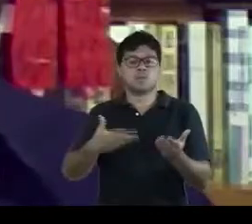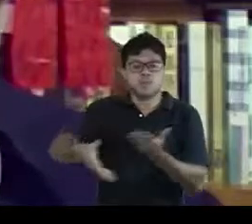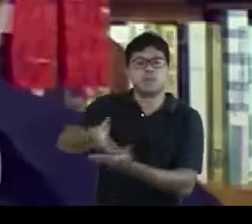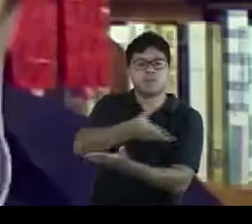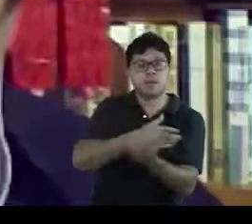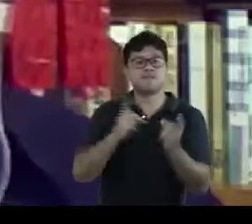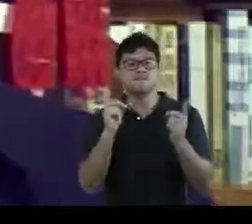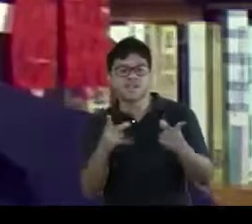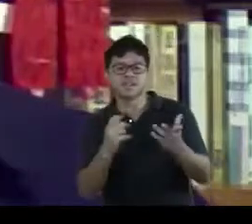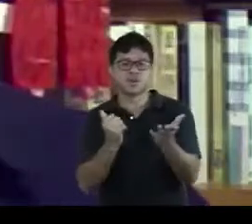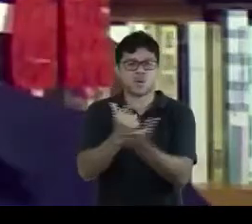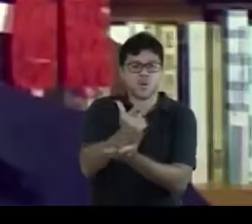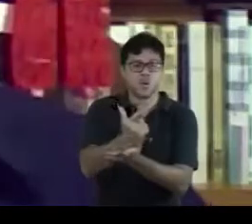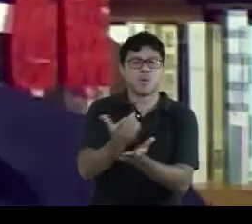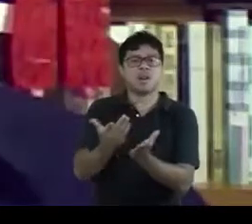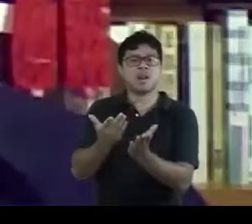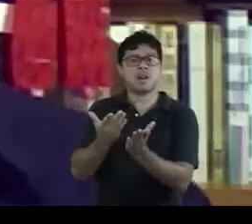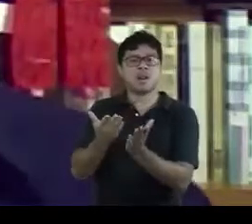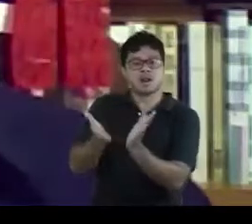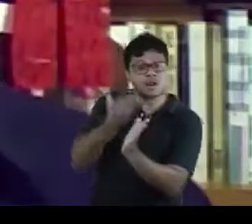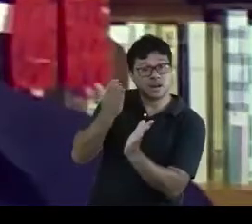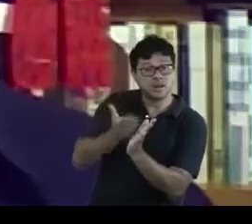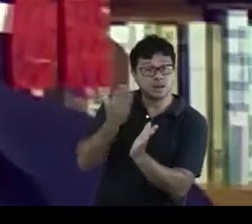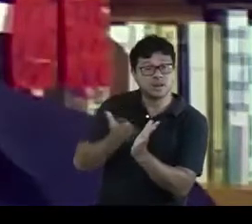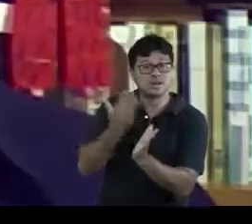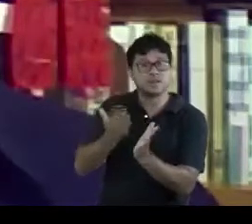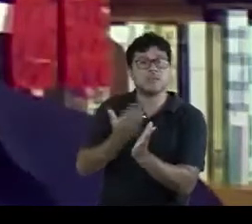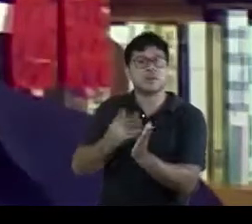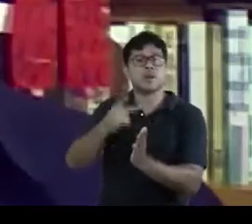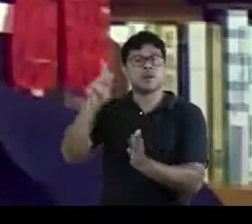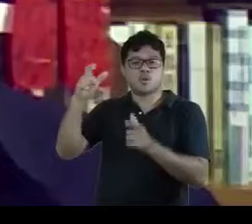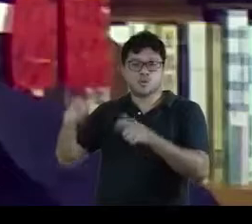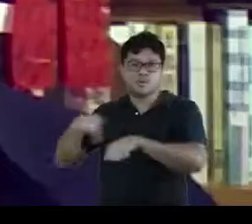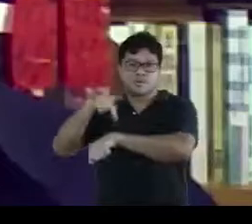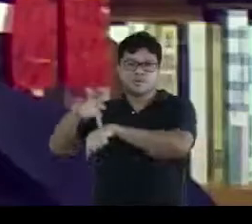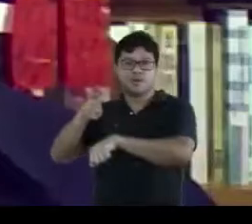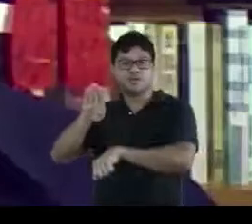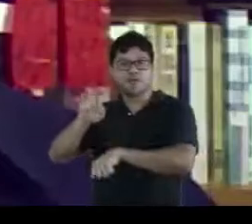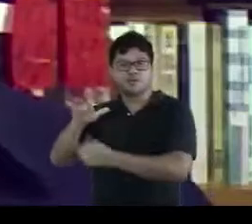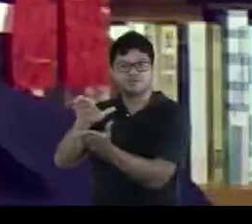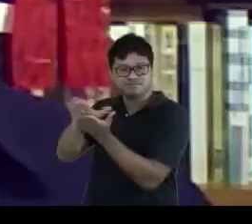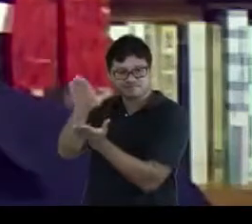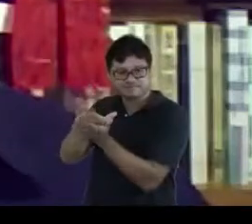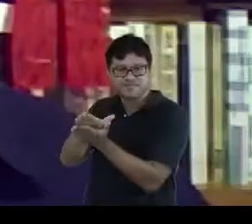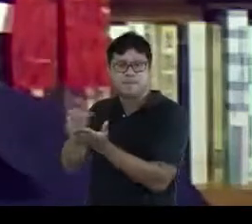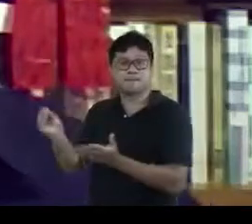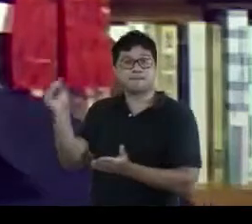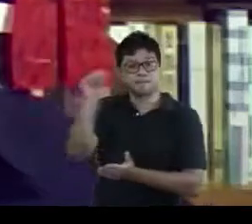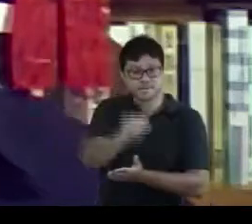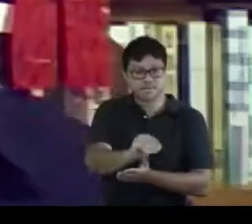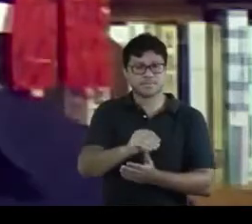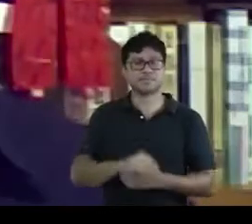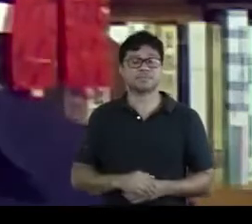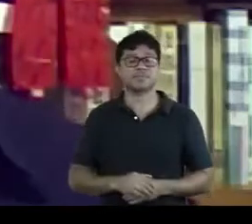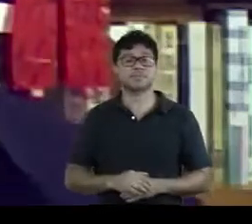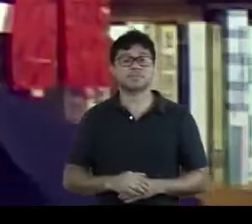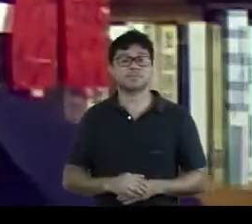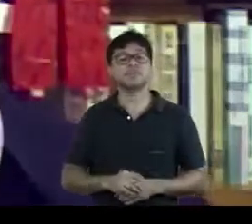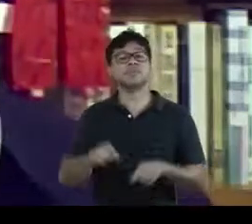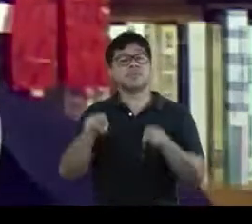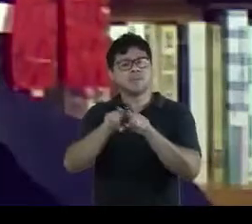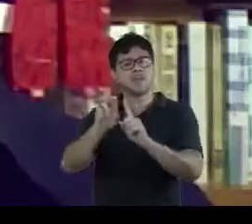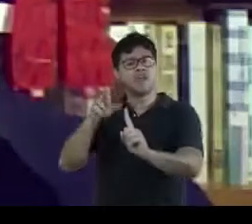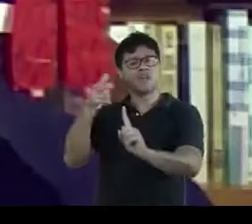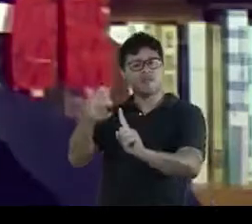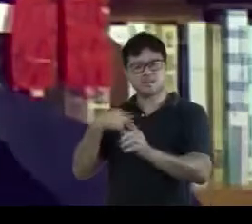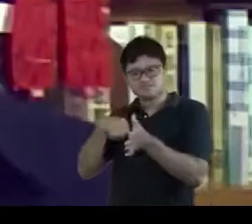circulação e venda desses exemplares produzidos na Bélgica. O Desiré do Jardin foi uma